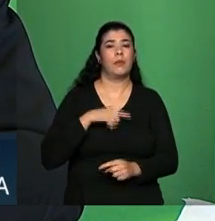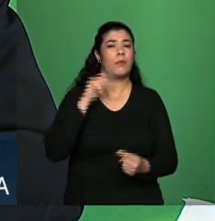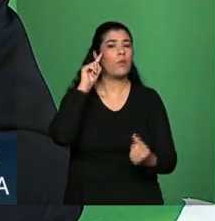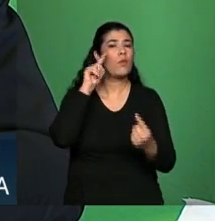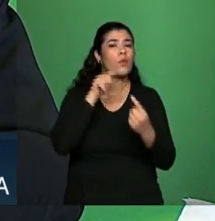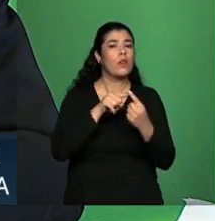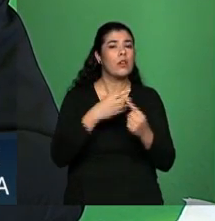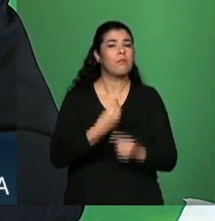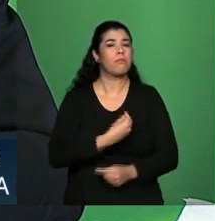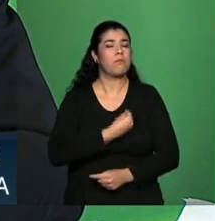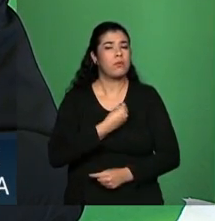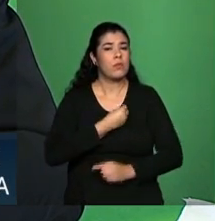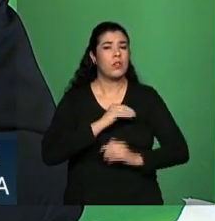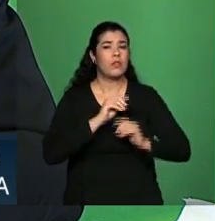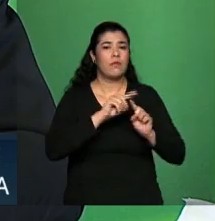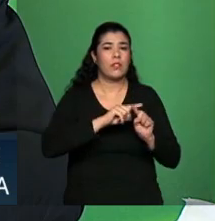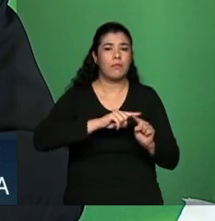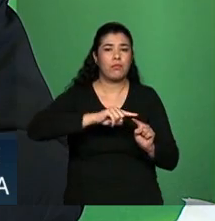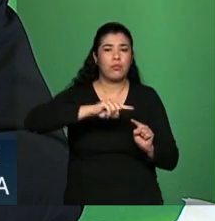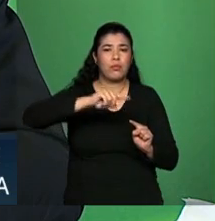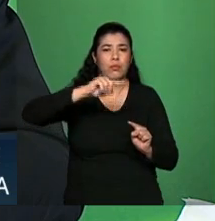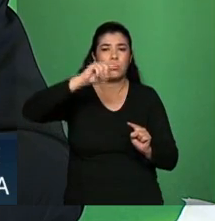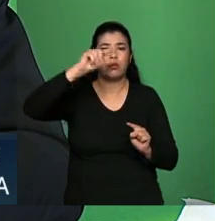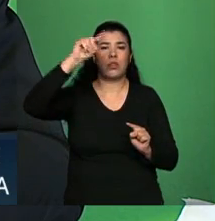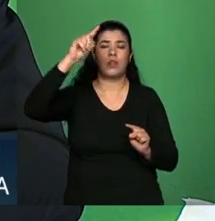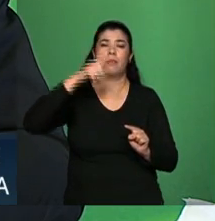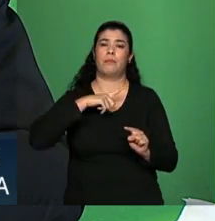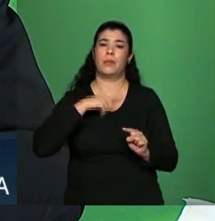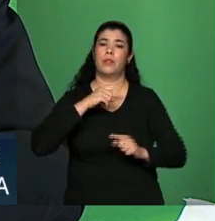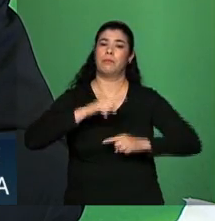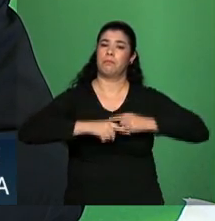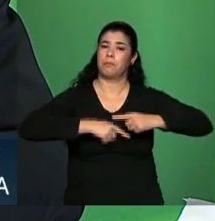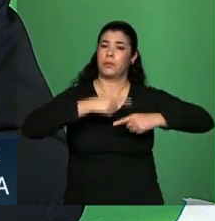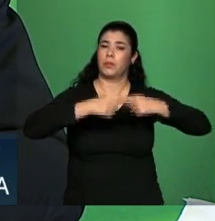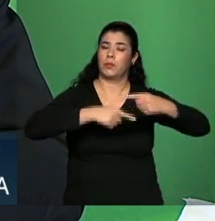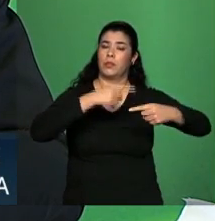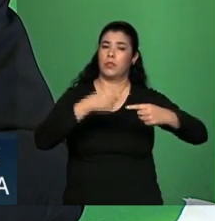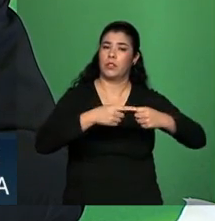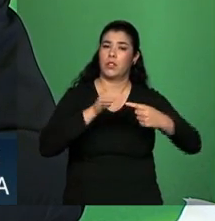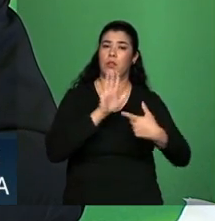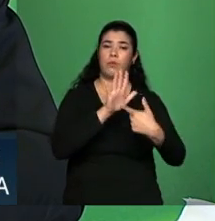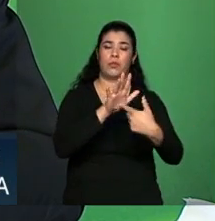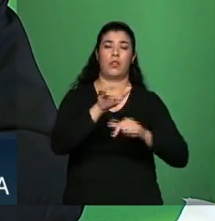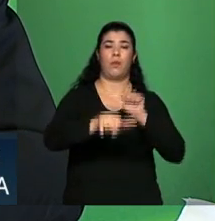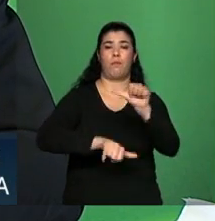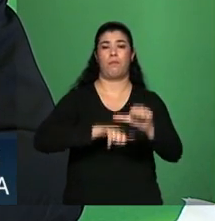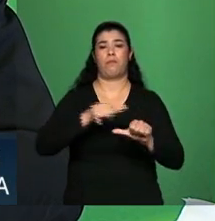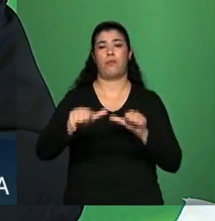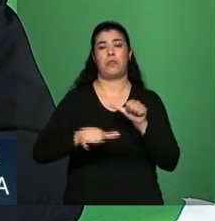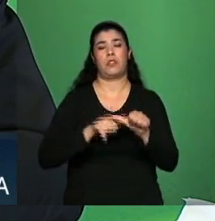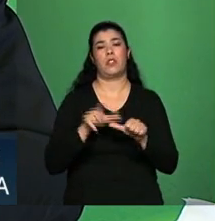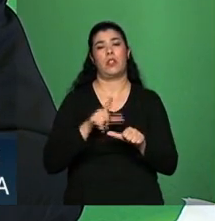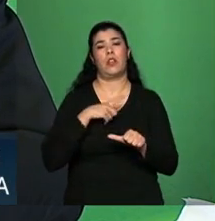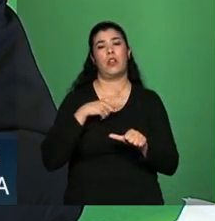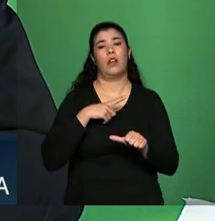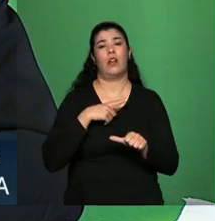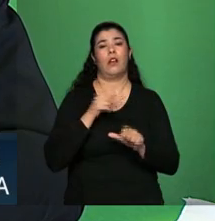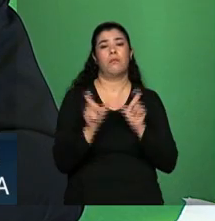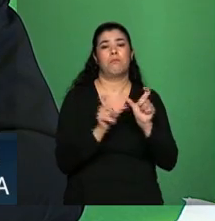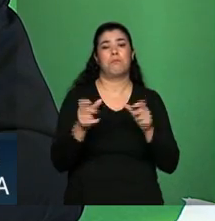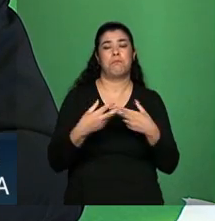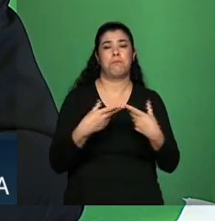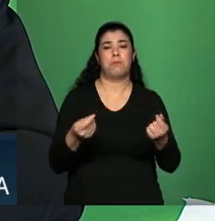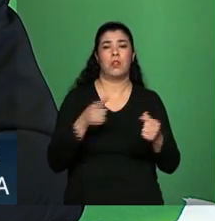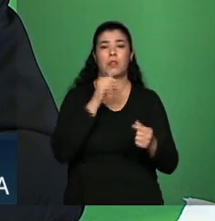aumentando, na verdade, ela é consequente, a gente está reagindo a isso, a mudança estrutural que tem no Brasil, quando você tem